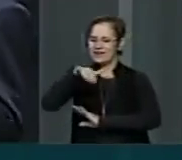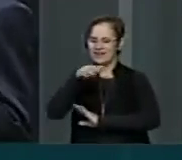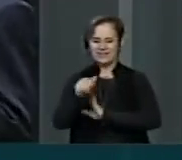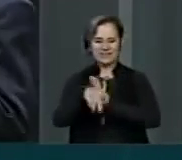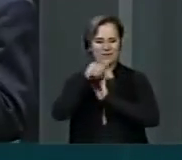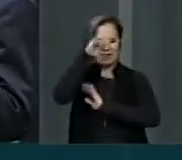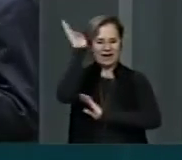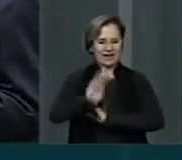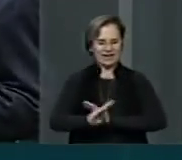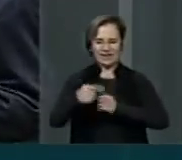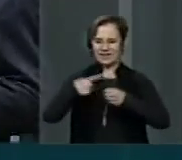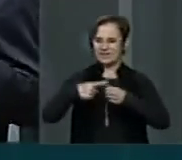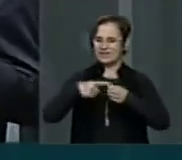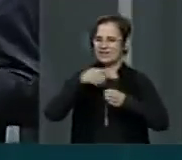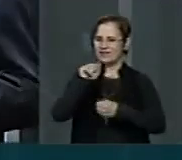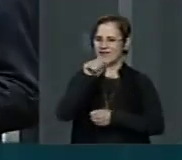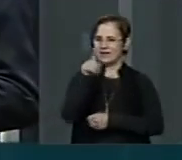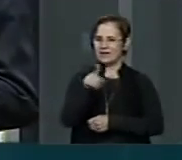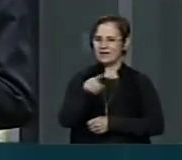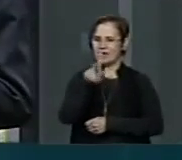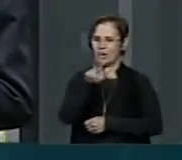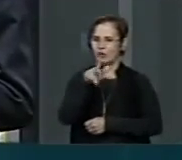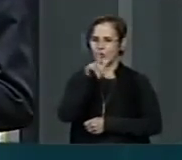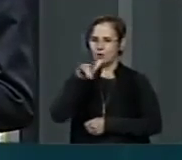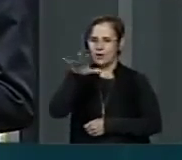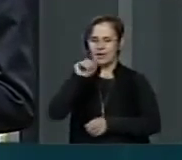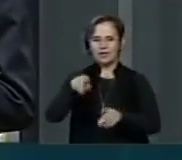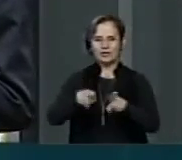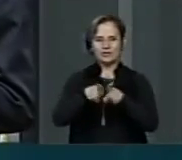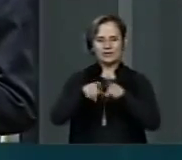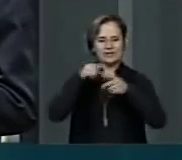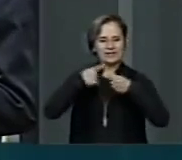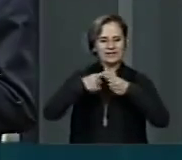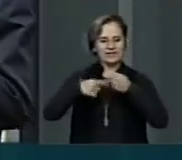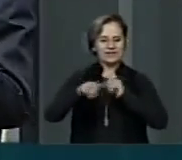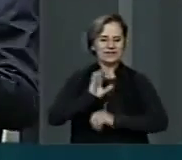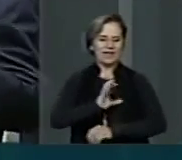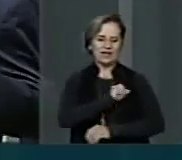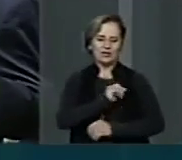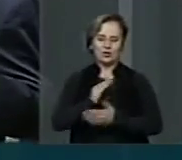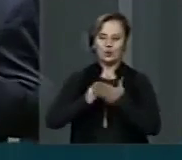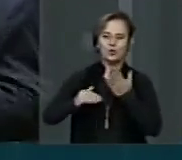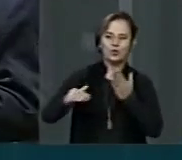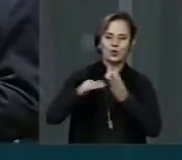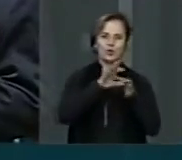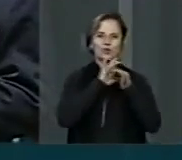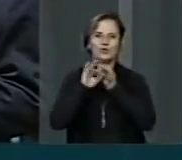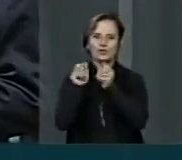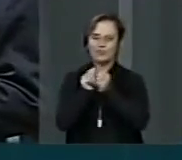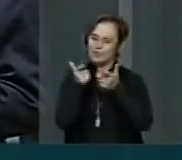azulejos, cidade do amor, a cidade onde todos têm vez.